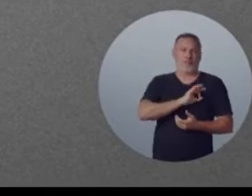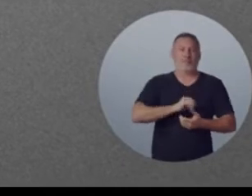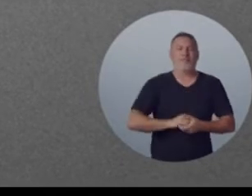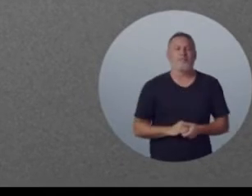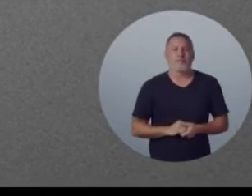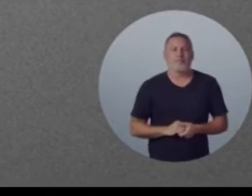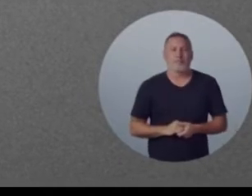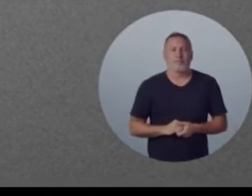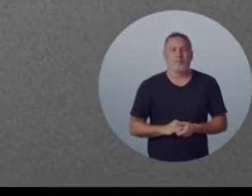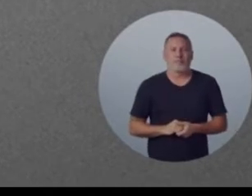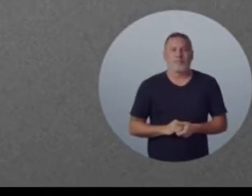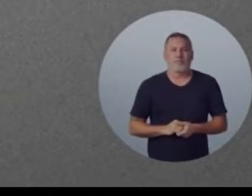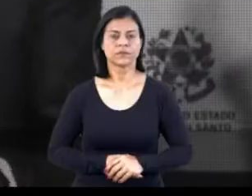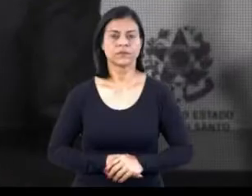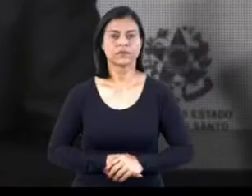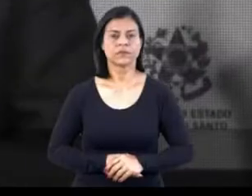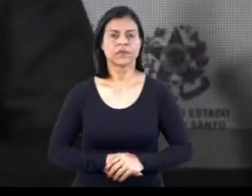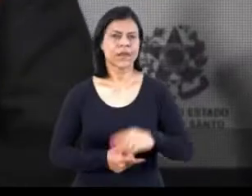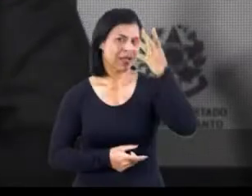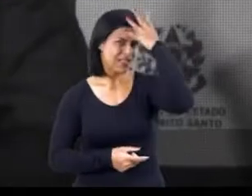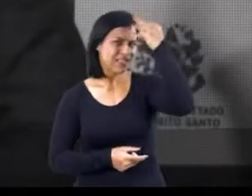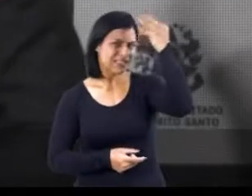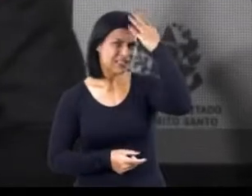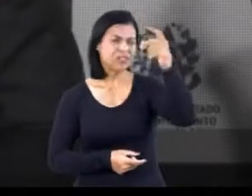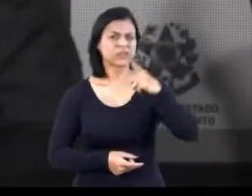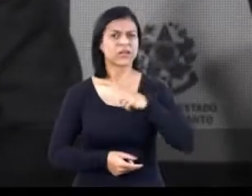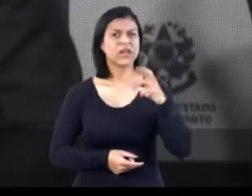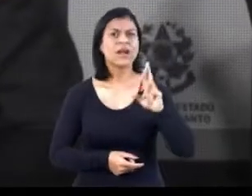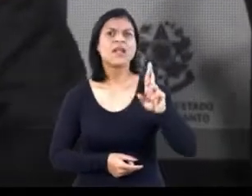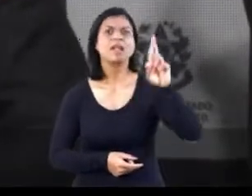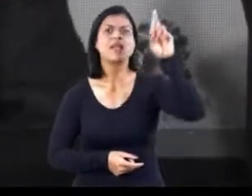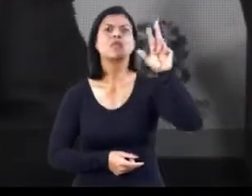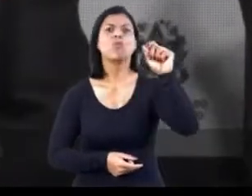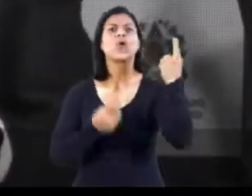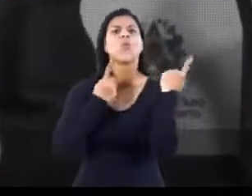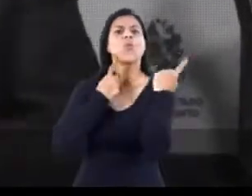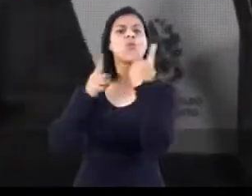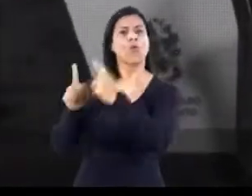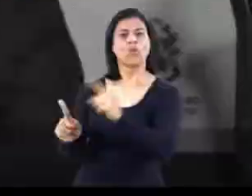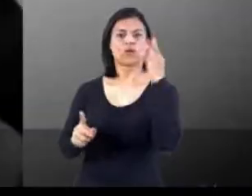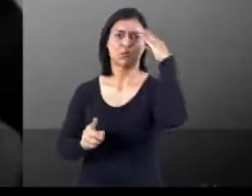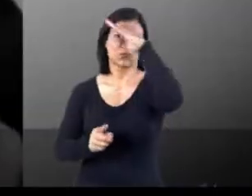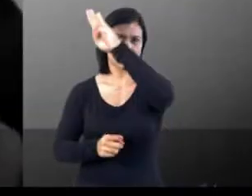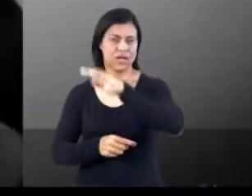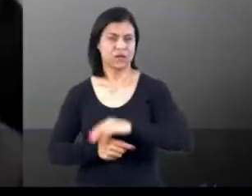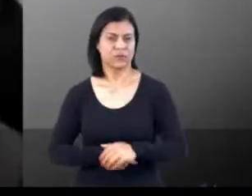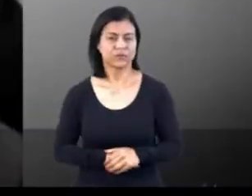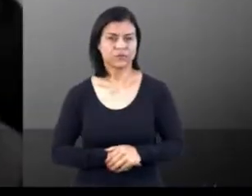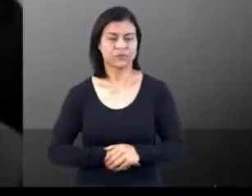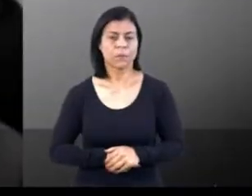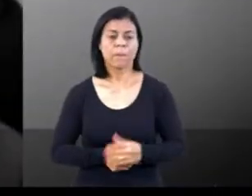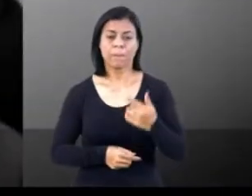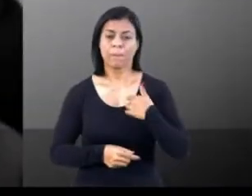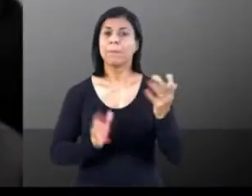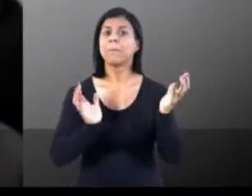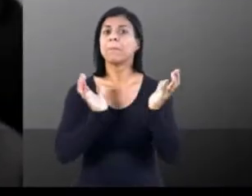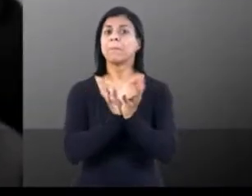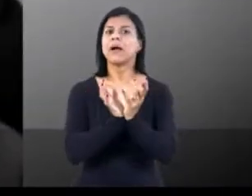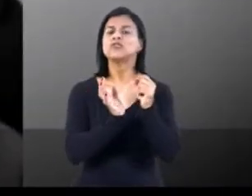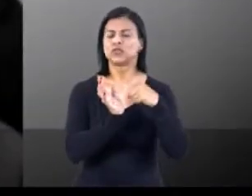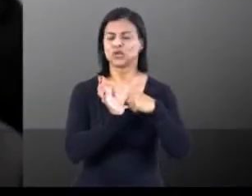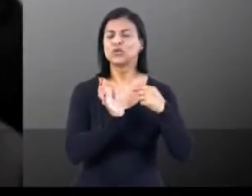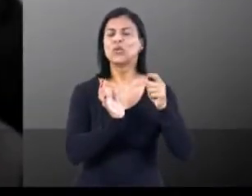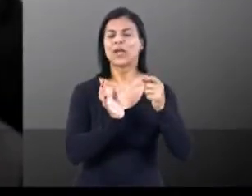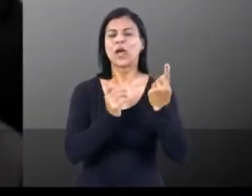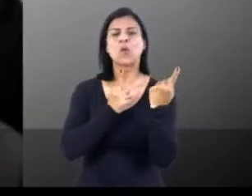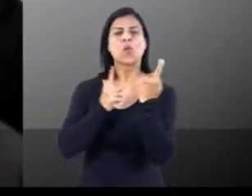2017. Casagrande liderou o movimento contra o presidente Bolsonaro. Meu partido é o partido de oposição ao presidente da